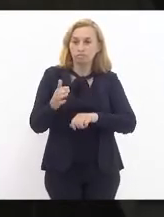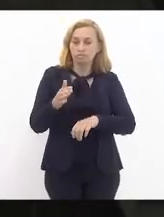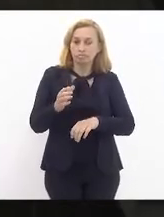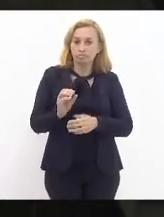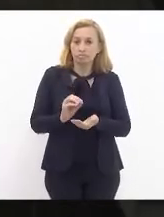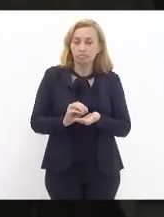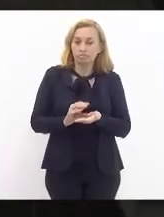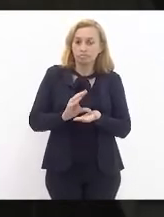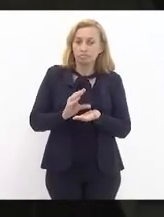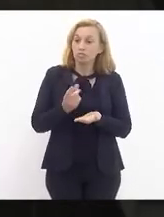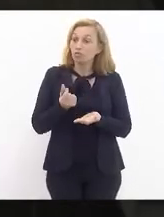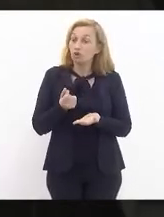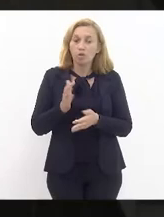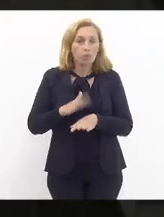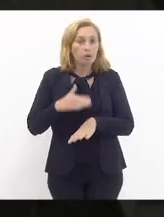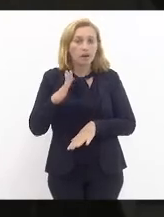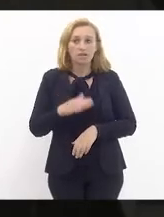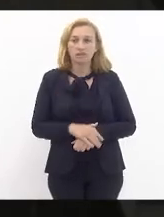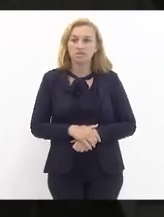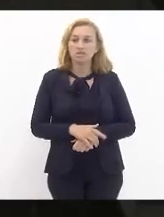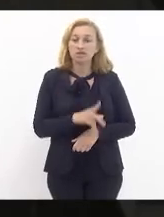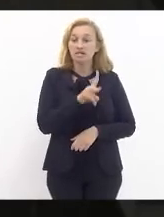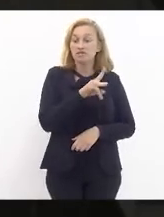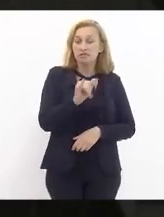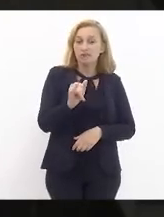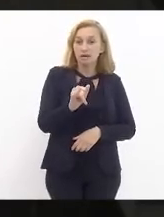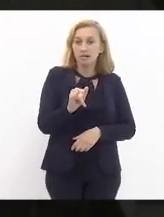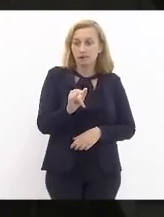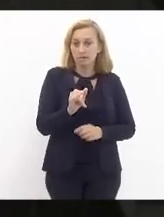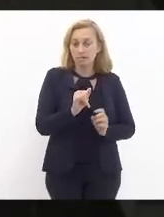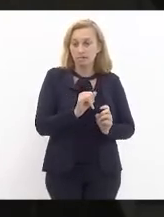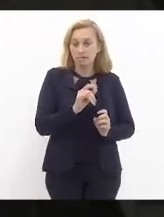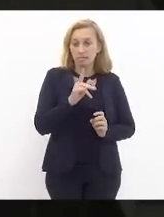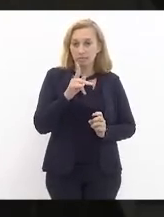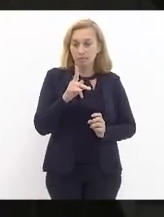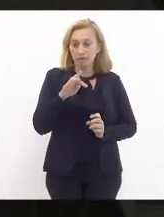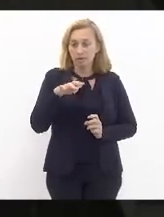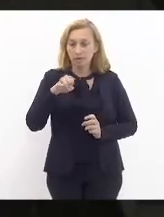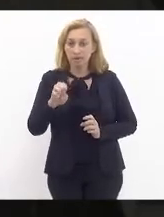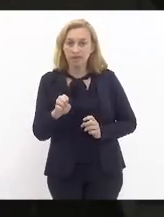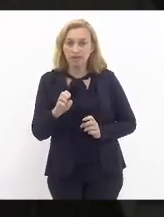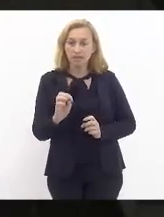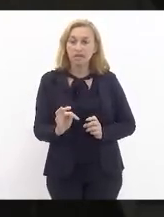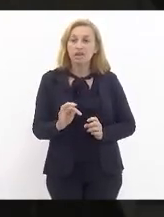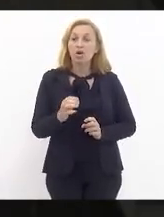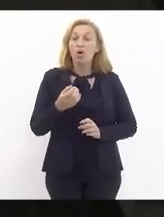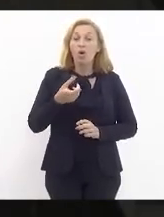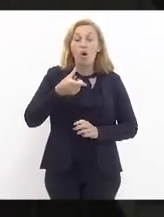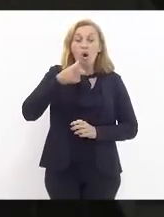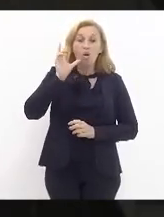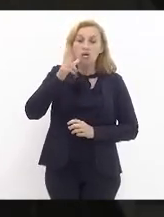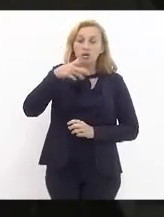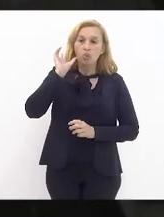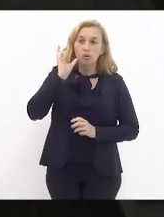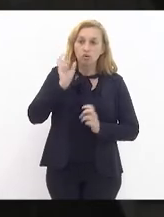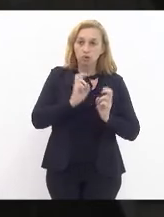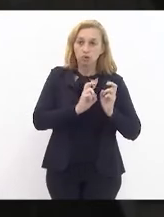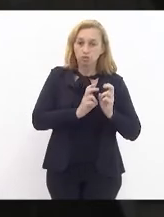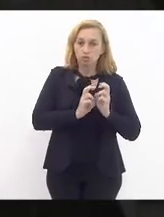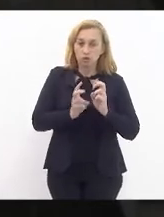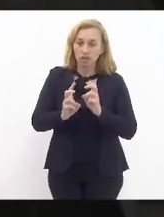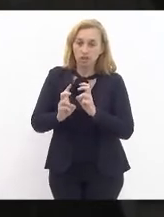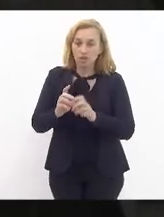Investimento em quê? Na via permanente, anteontem, o trem descarrilhou, e se descarrilhou porque via